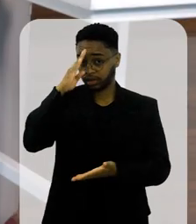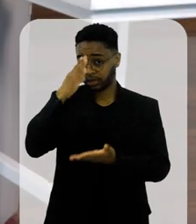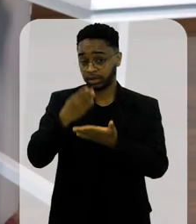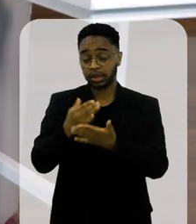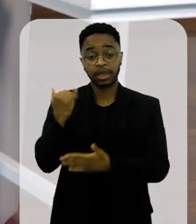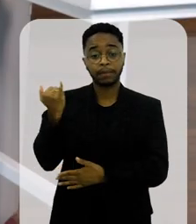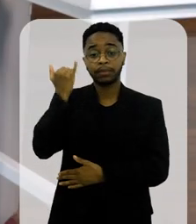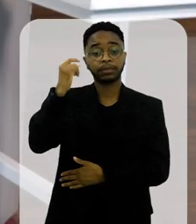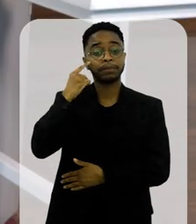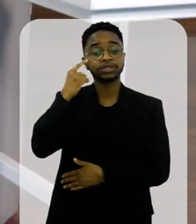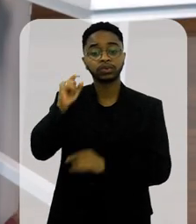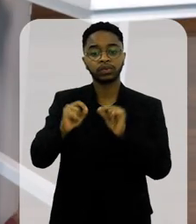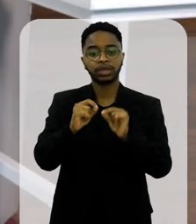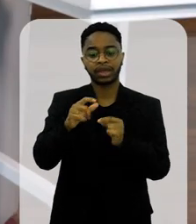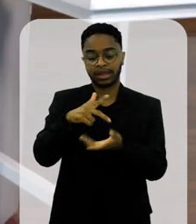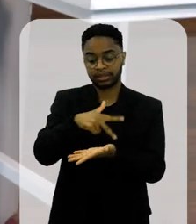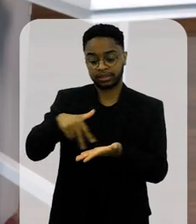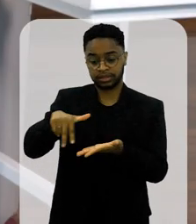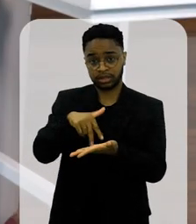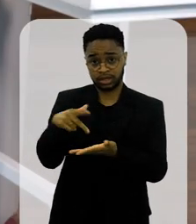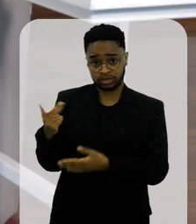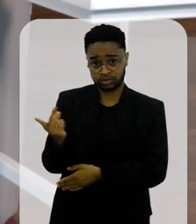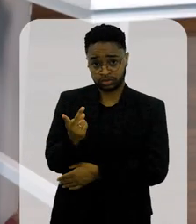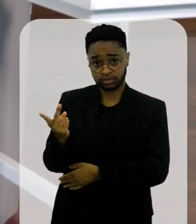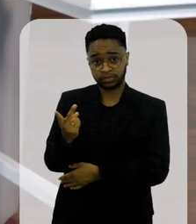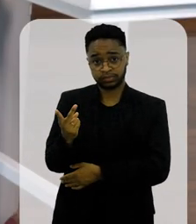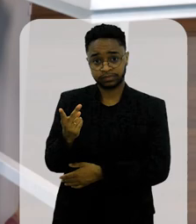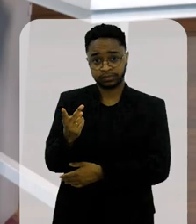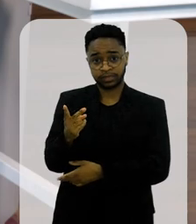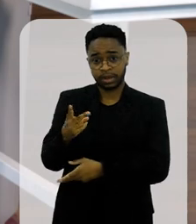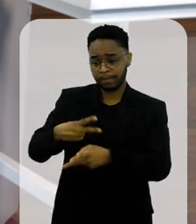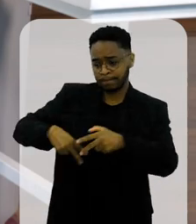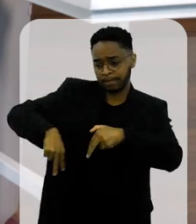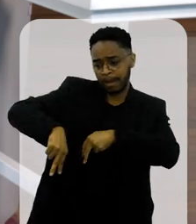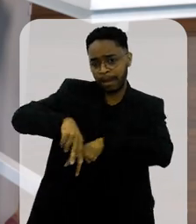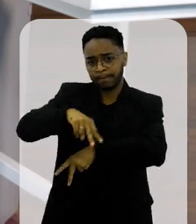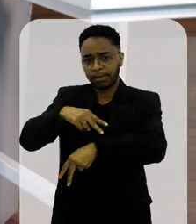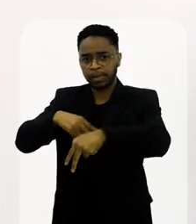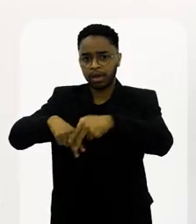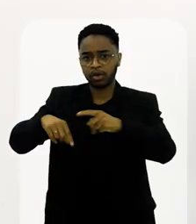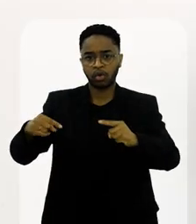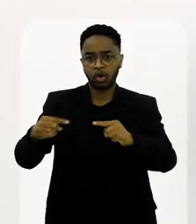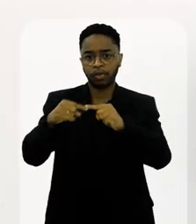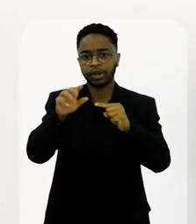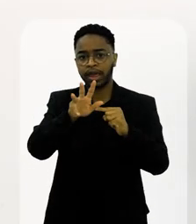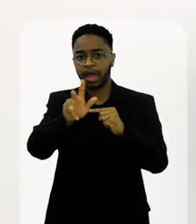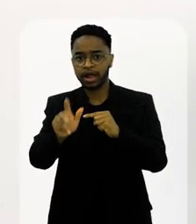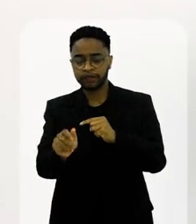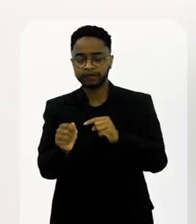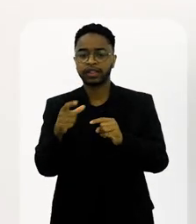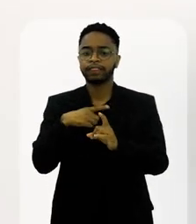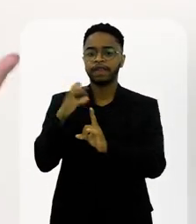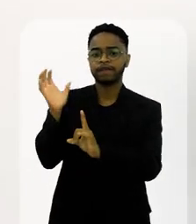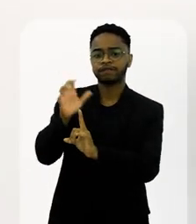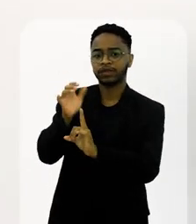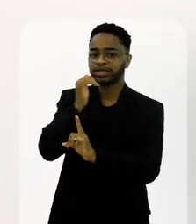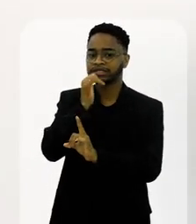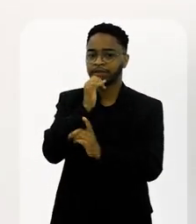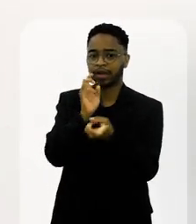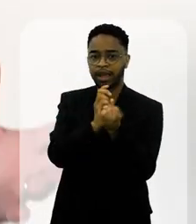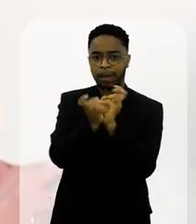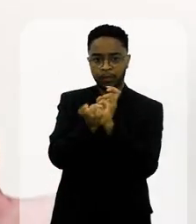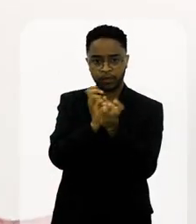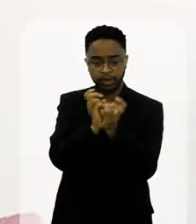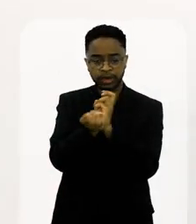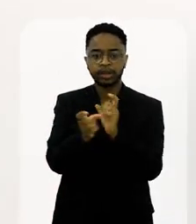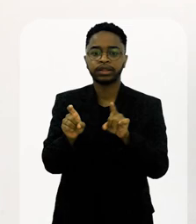pensar o que é a dança do Mestre Salle da Porta Bandeira, né? Que é uma dança afro, que é uma dança que tem influências, por exemplo,